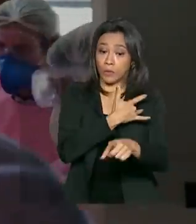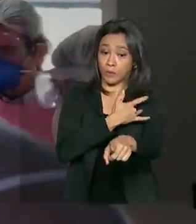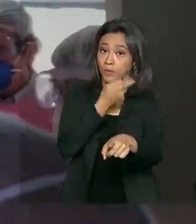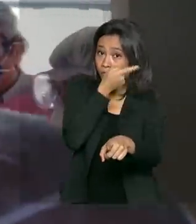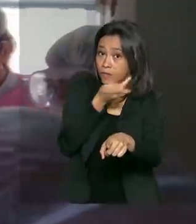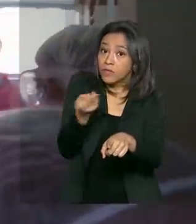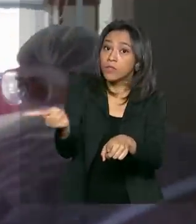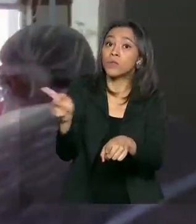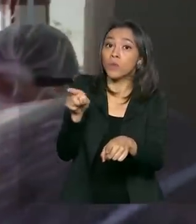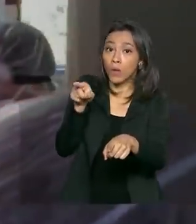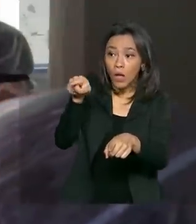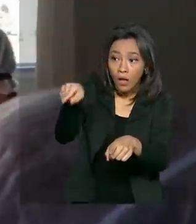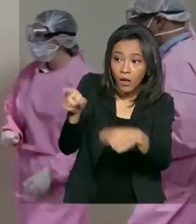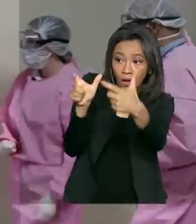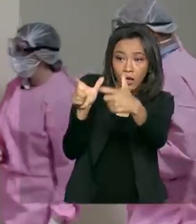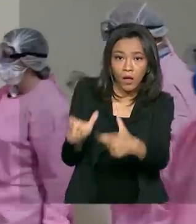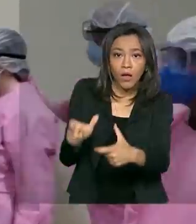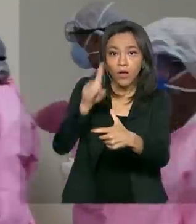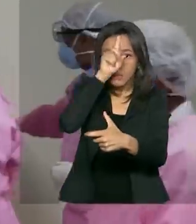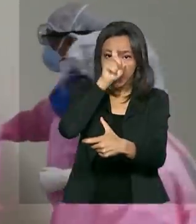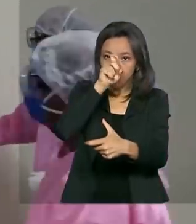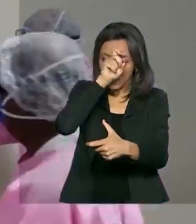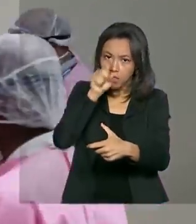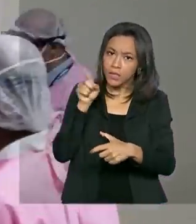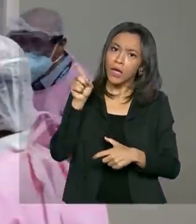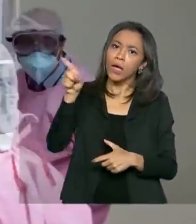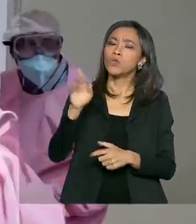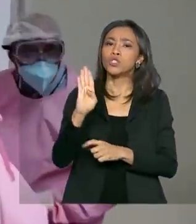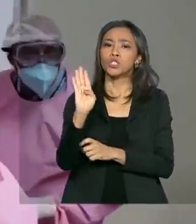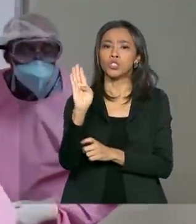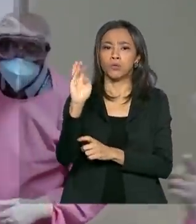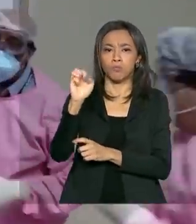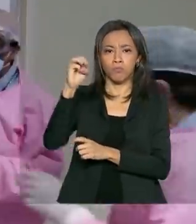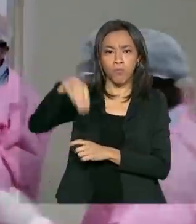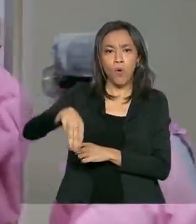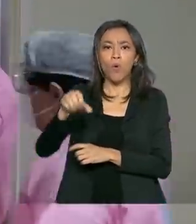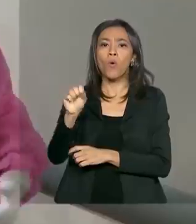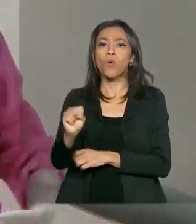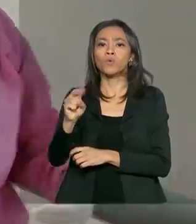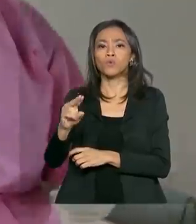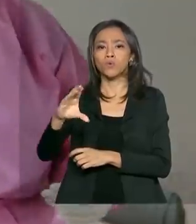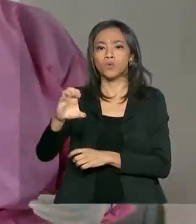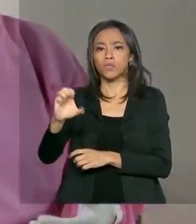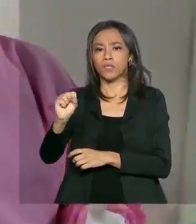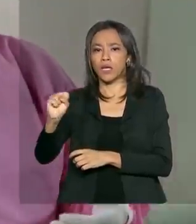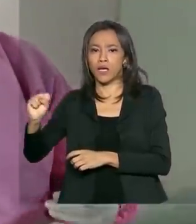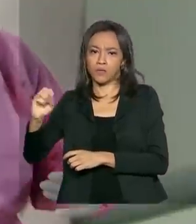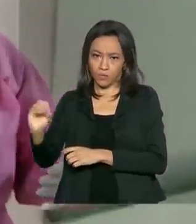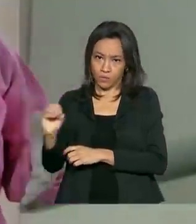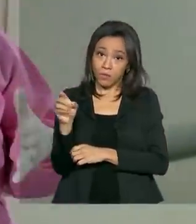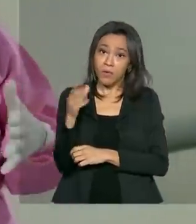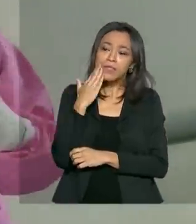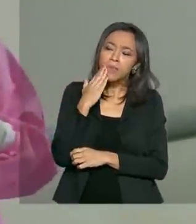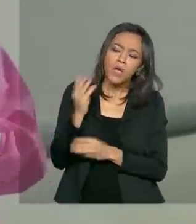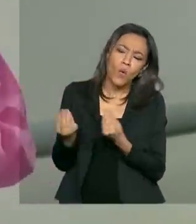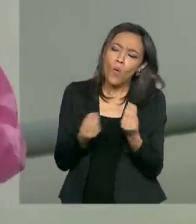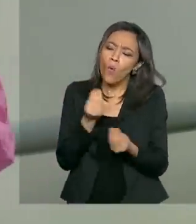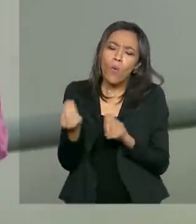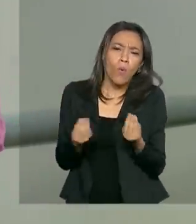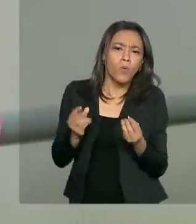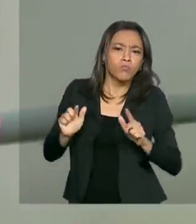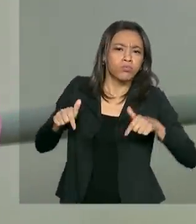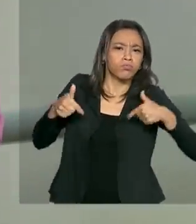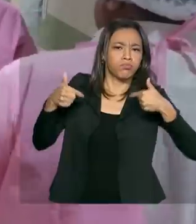no fim de semana. Ele visitou o Hospital Federal de Bom Sucesso para ver de perto as medidas que o Estado tem tomado ali para